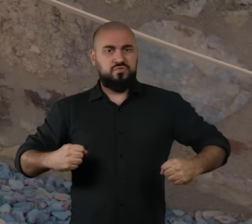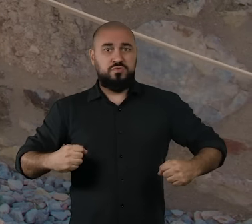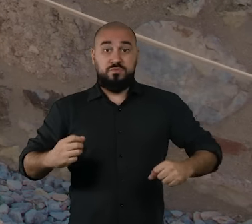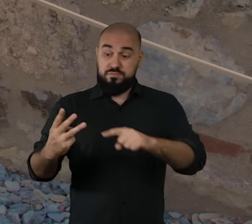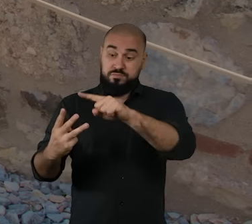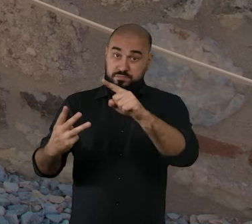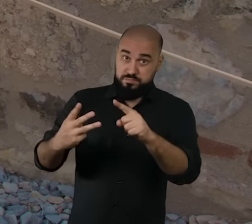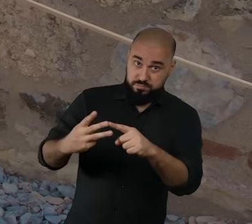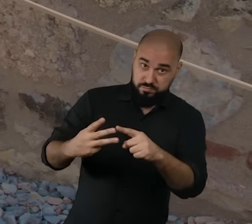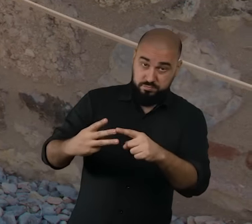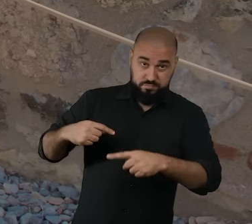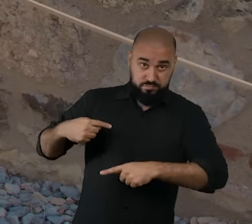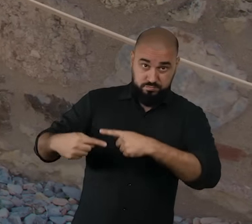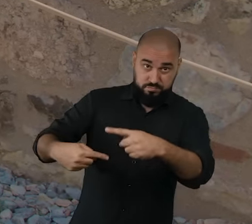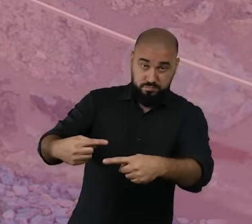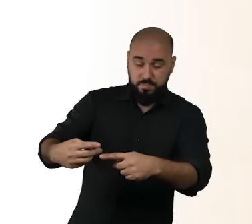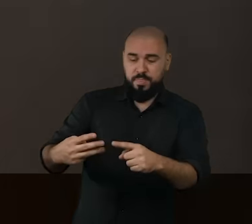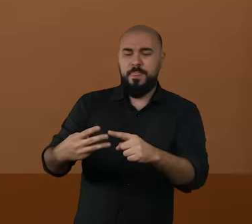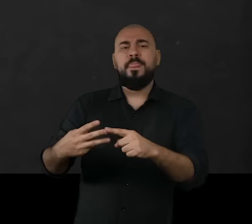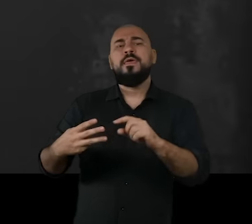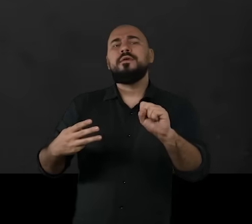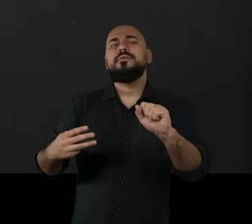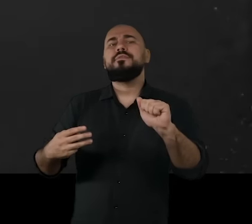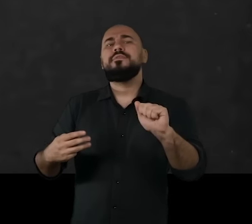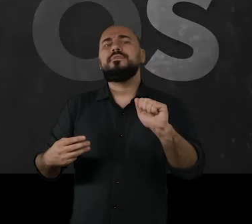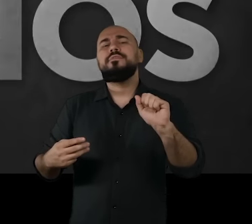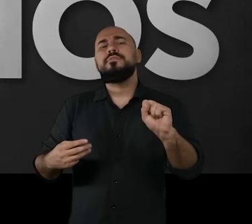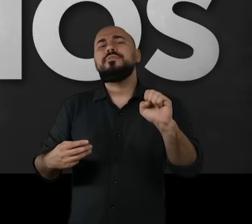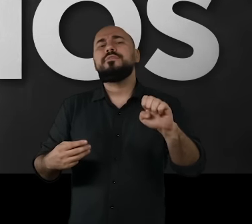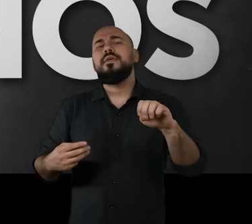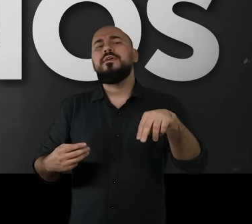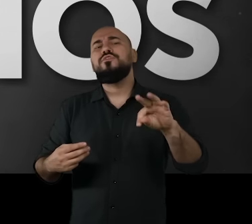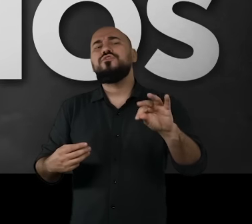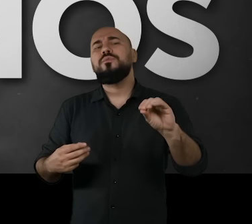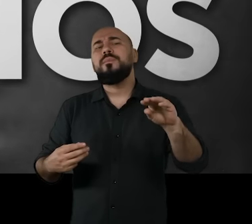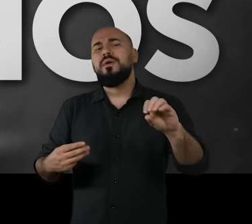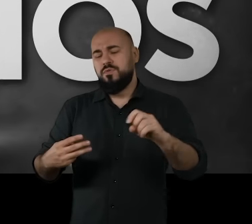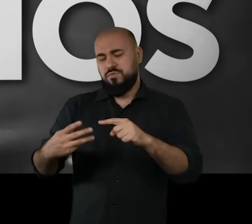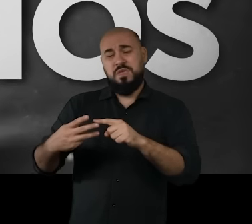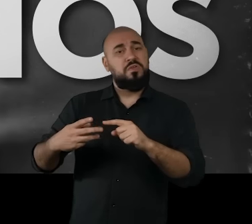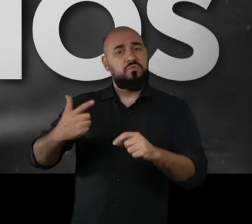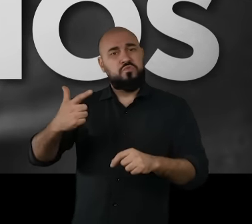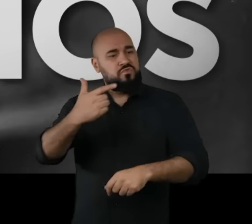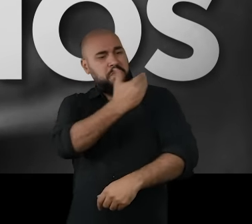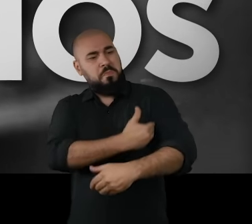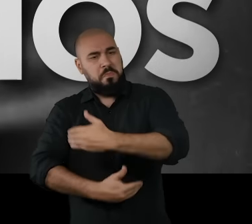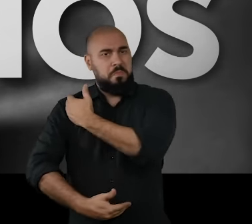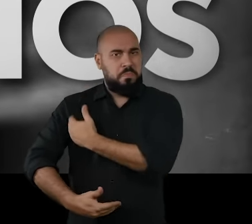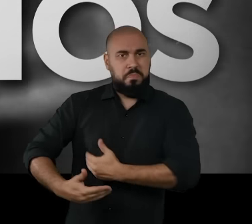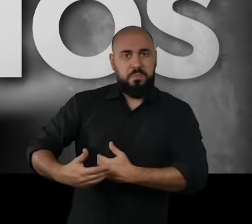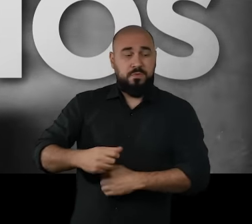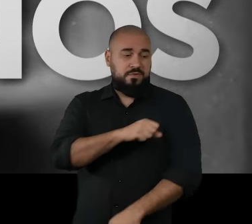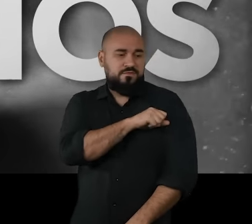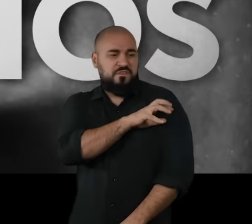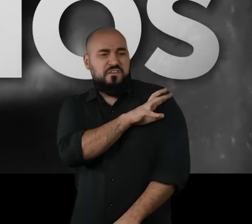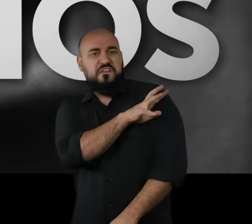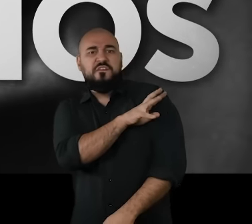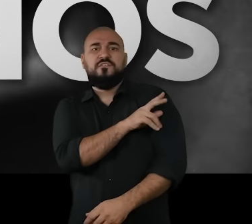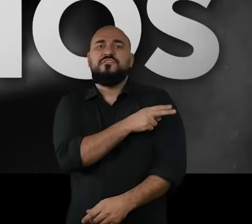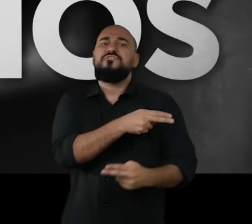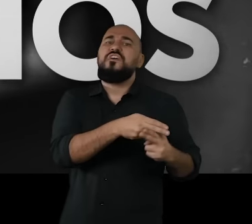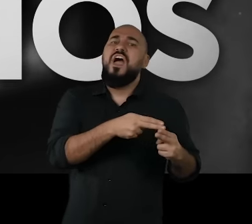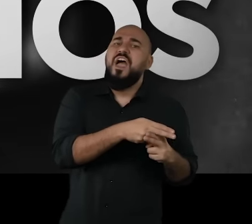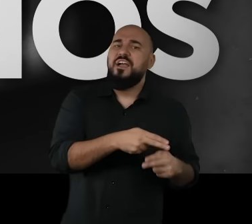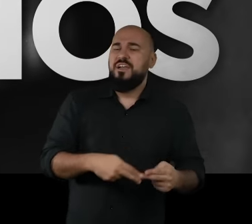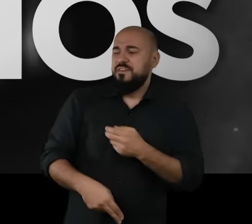filhos foram os Sentimanos, que eram seres com cem braços, e todos os braços tinham facas e navalhas